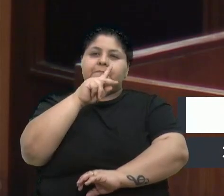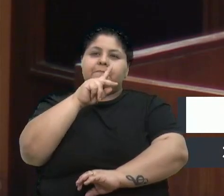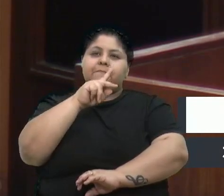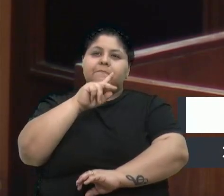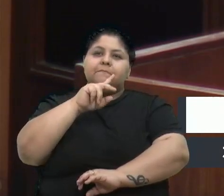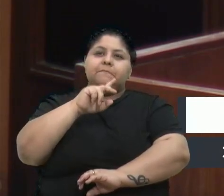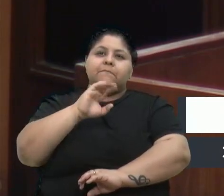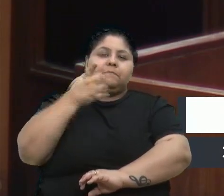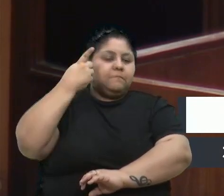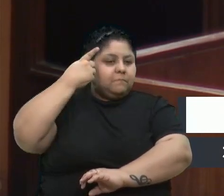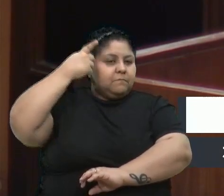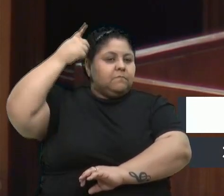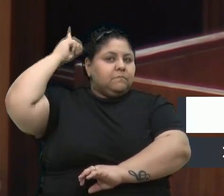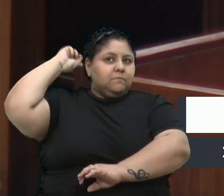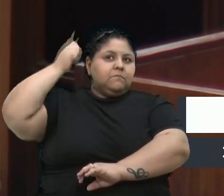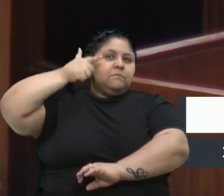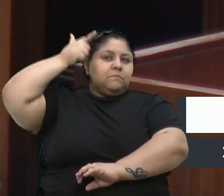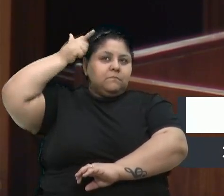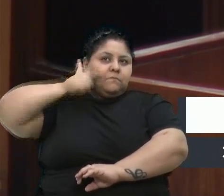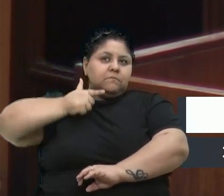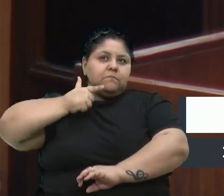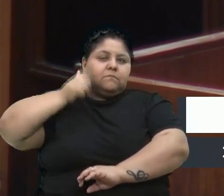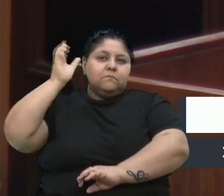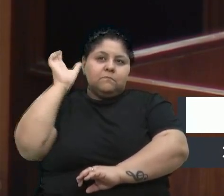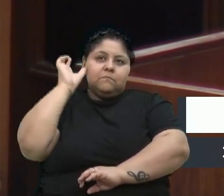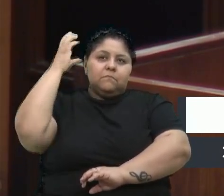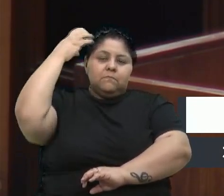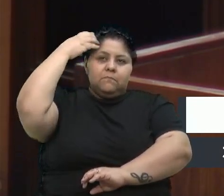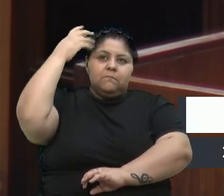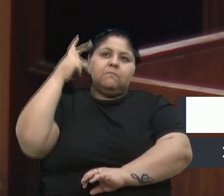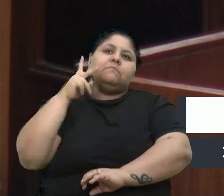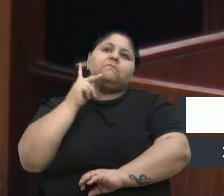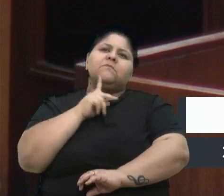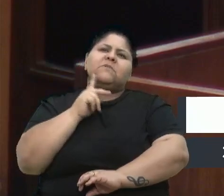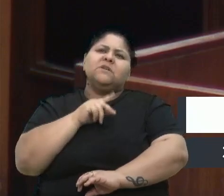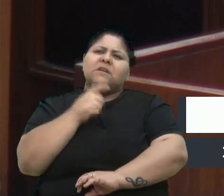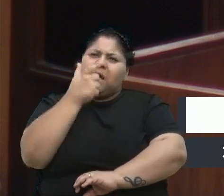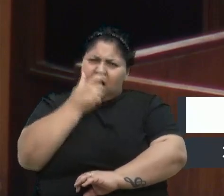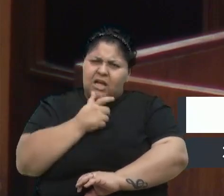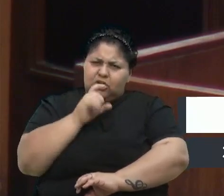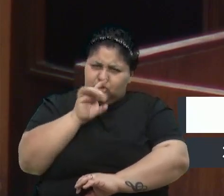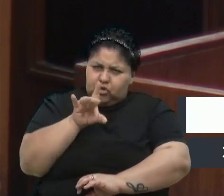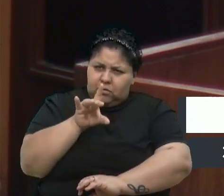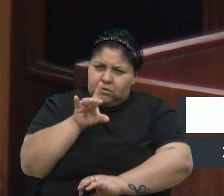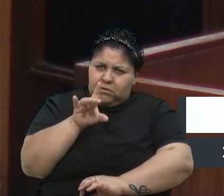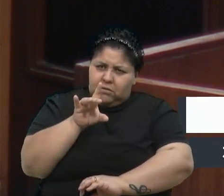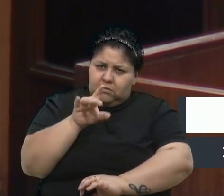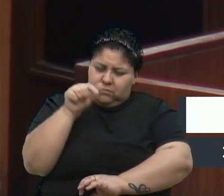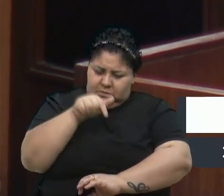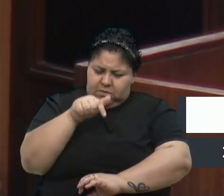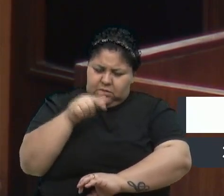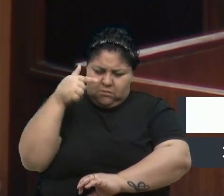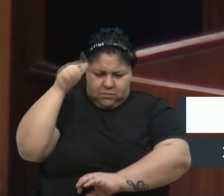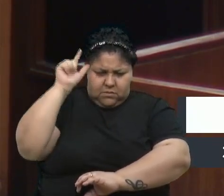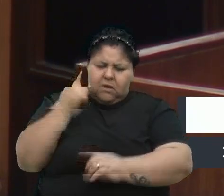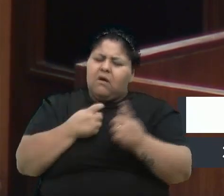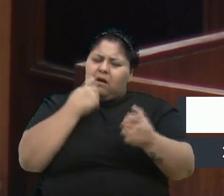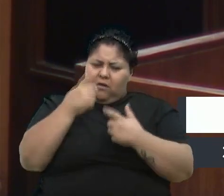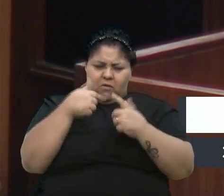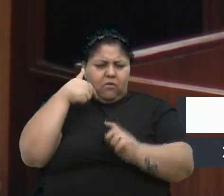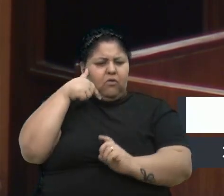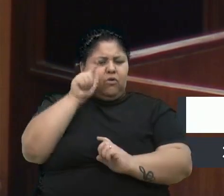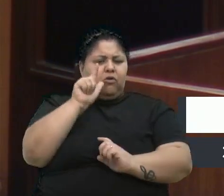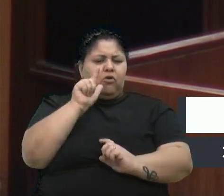Dio, Lucas Carinhato, Felipe Grêmio Maier, Renato Oliveira, acho que foram esses os vereadores que passaram por aqui ontem. Alguns, alguns eu sei que conseguiram